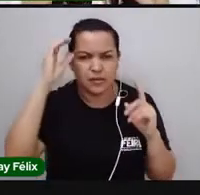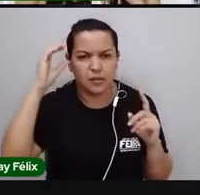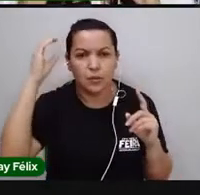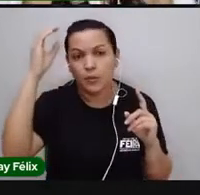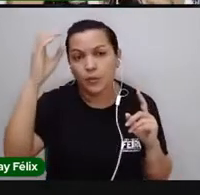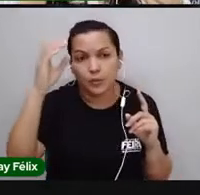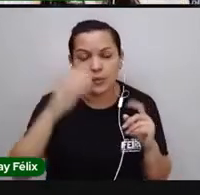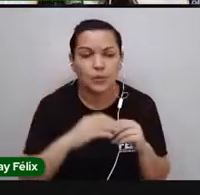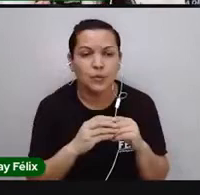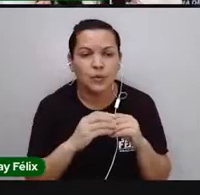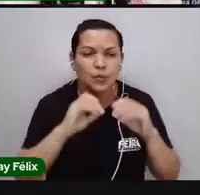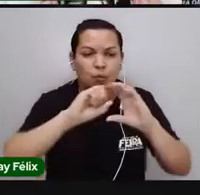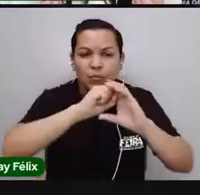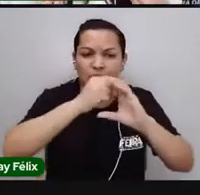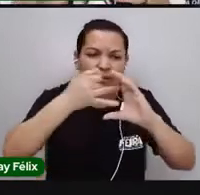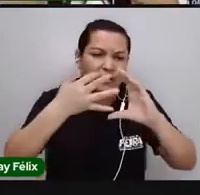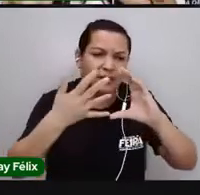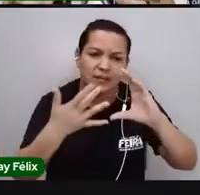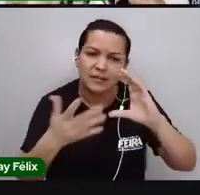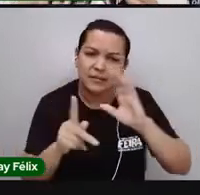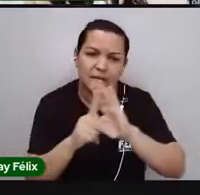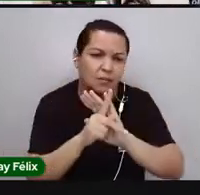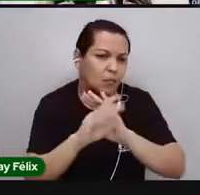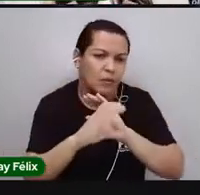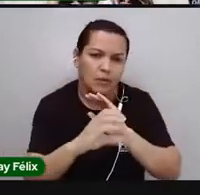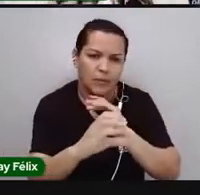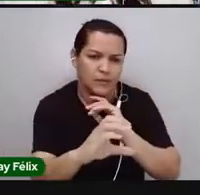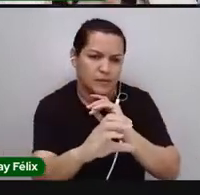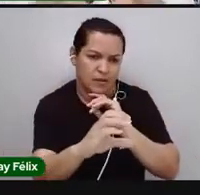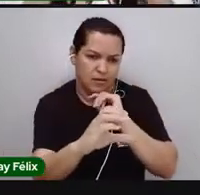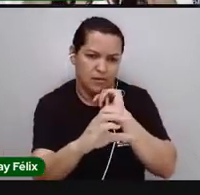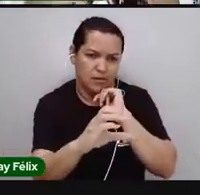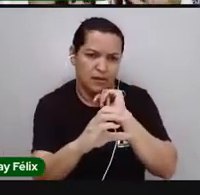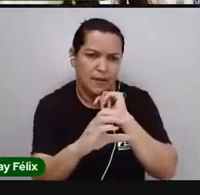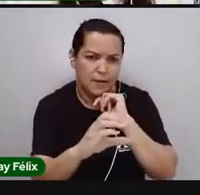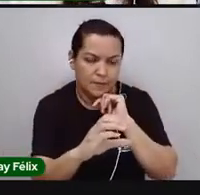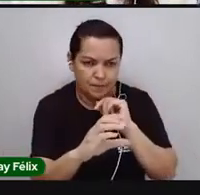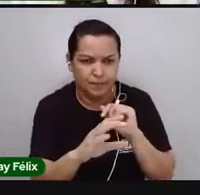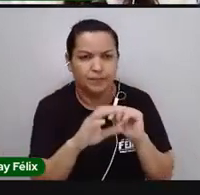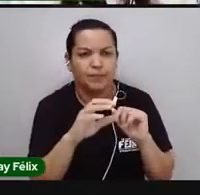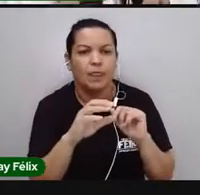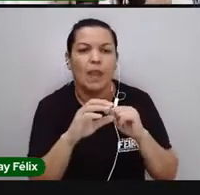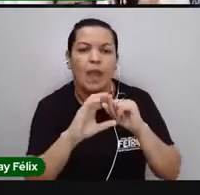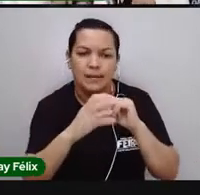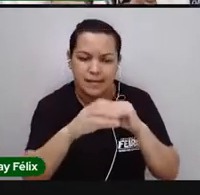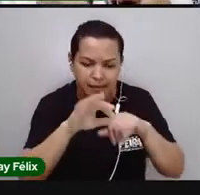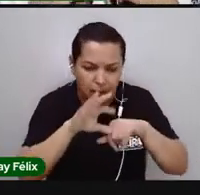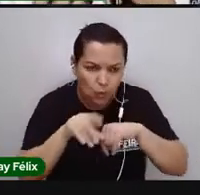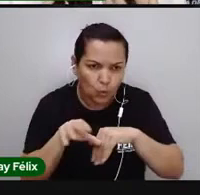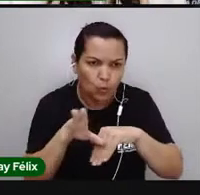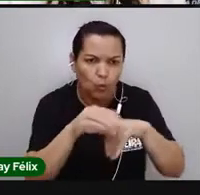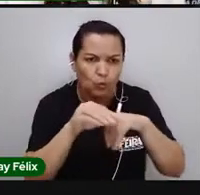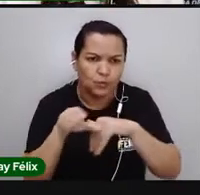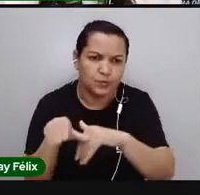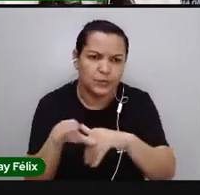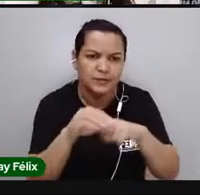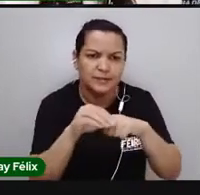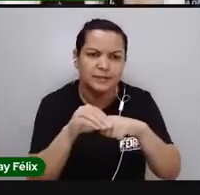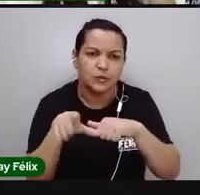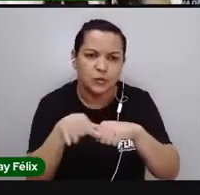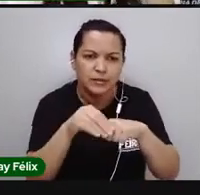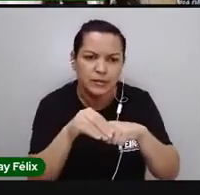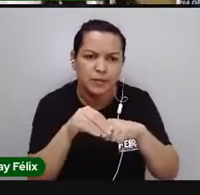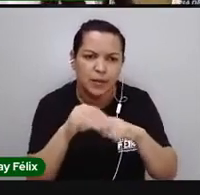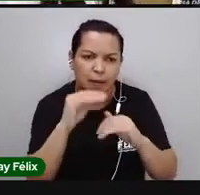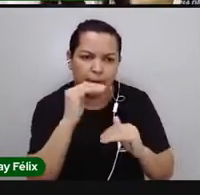dessas características da ciência. A ciência, ela é um conhecimento que ele é construído